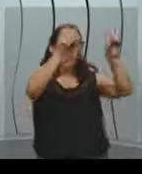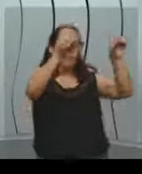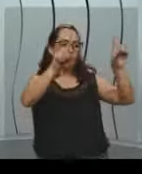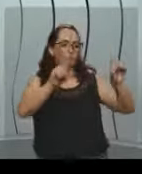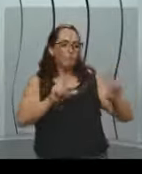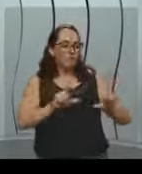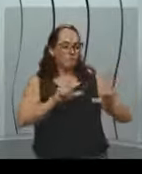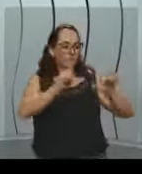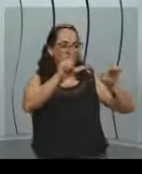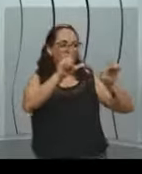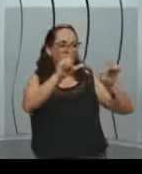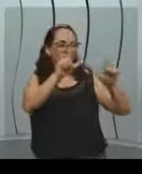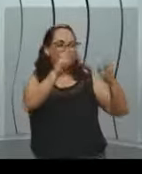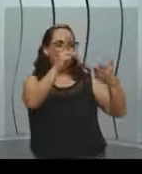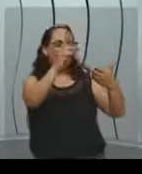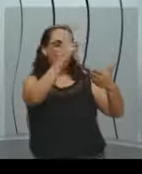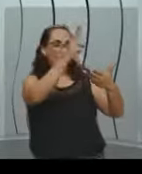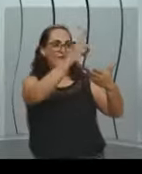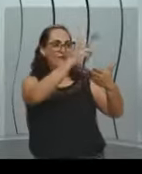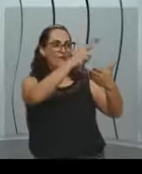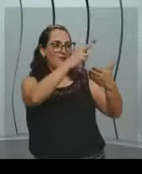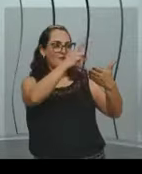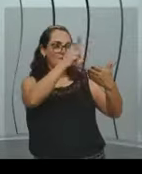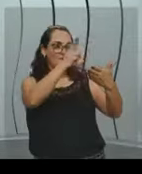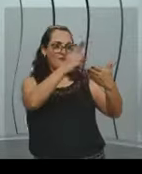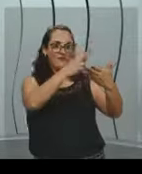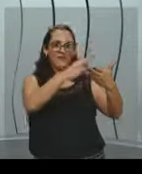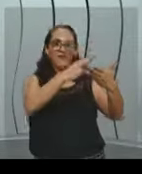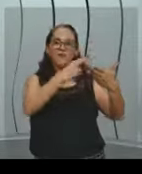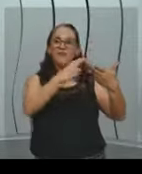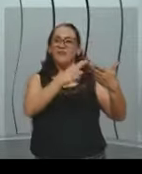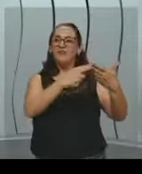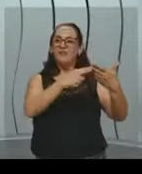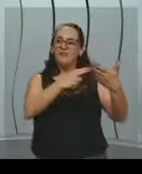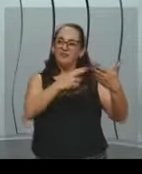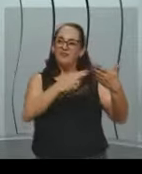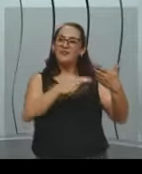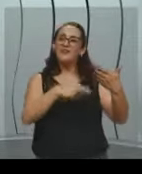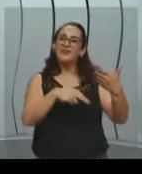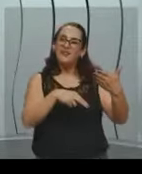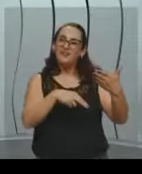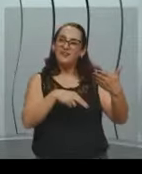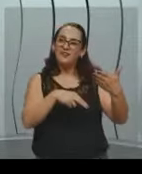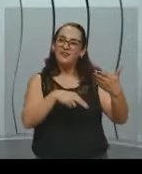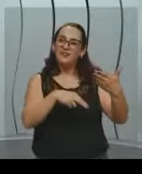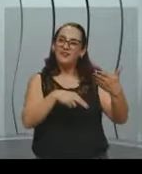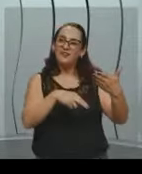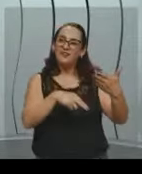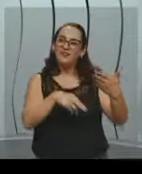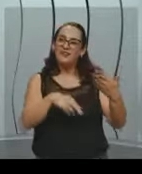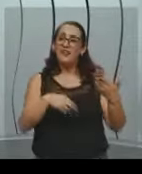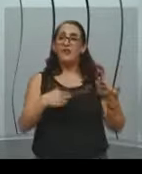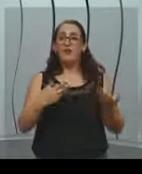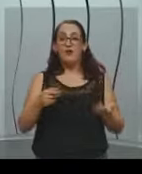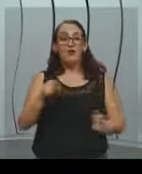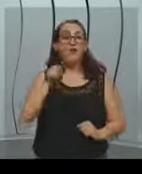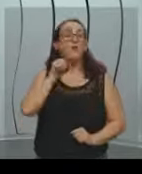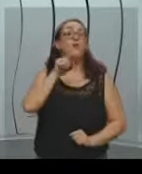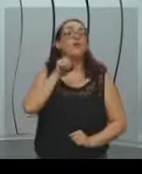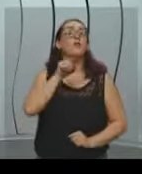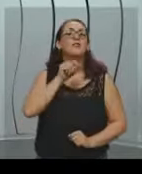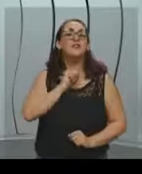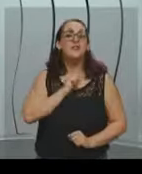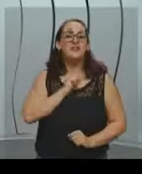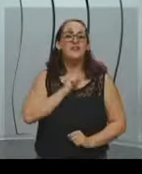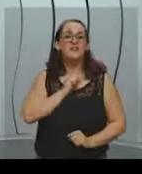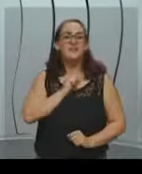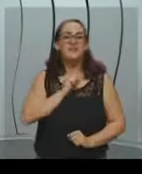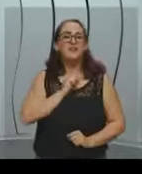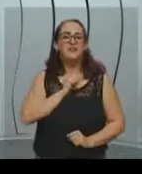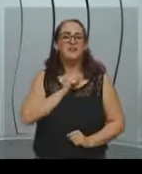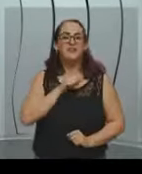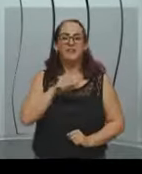Pensa aí. E você com uma pet na mão? Dá para fazer miséria, né?